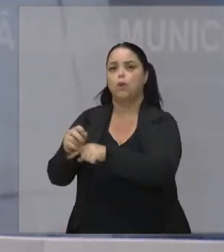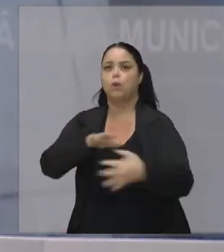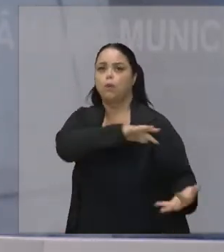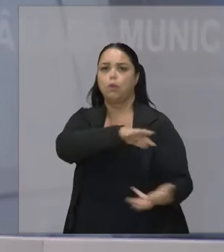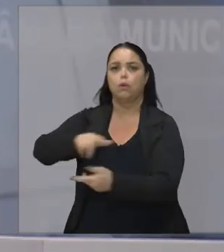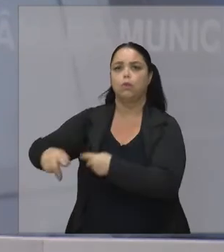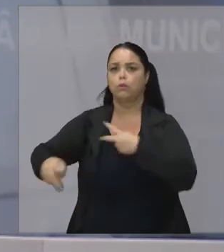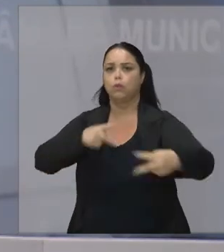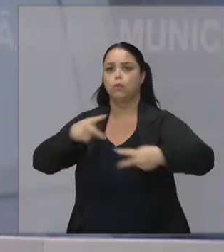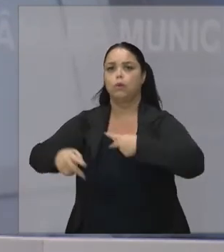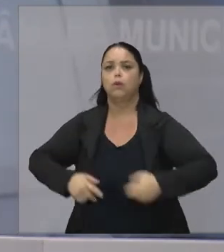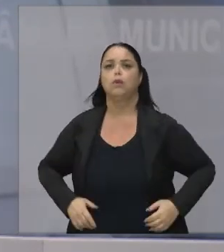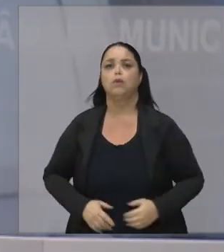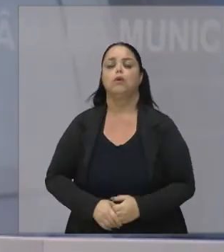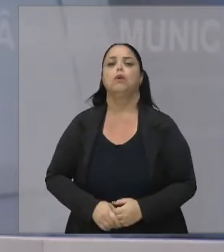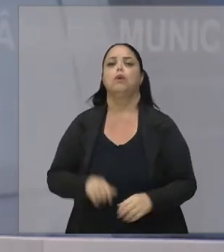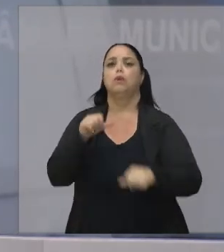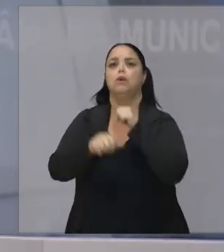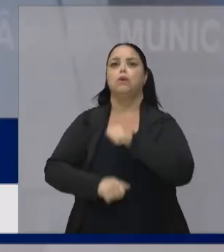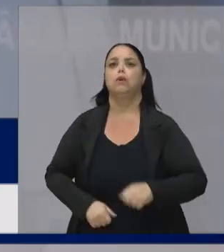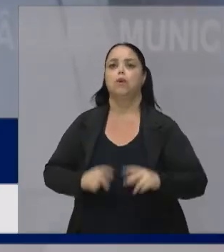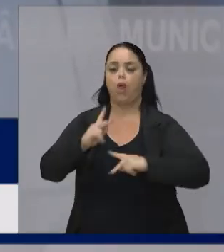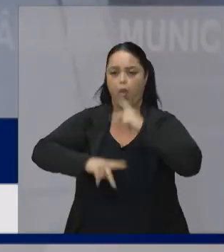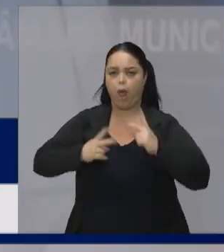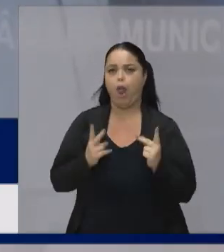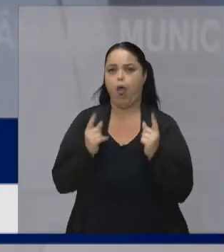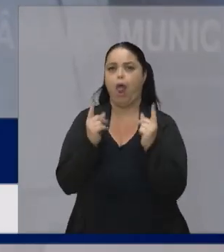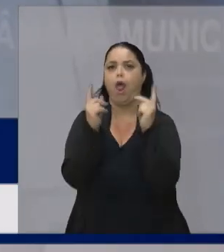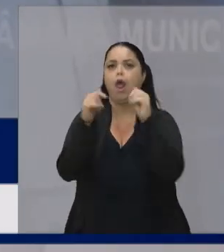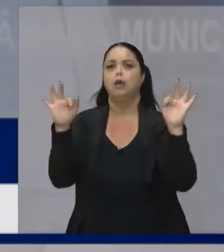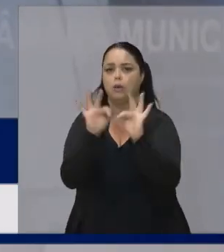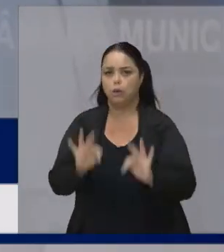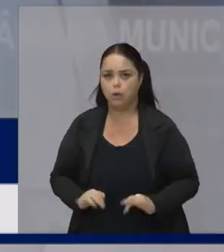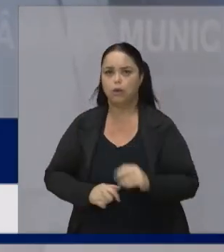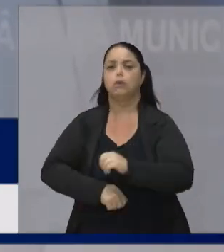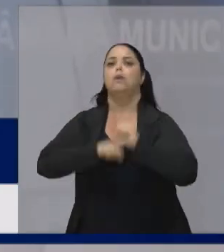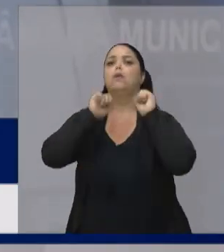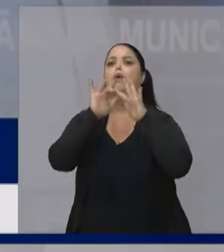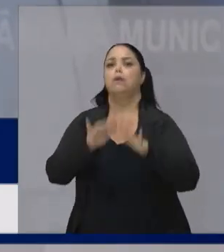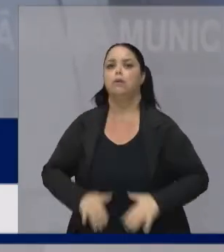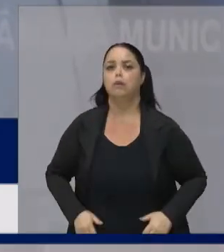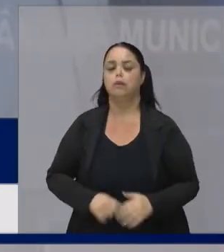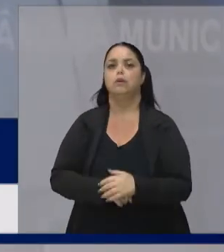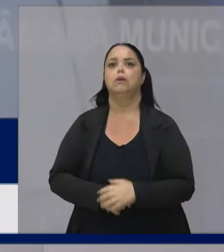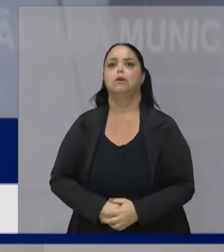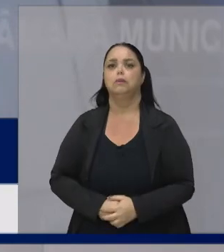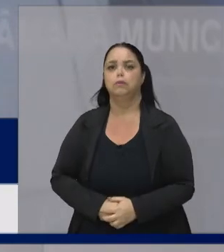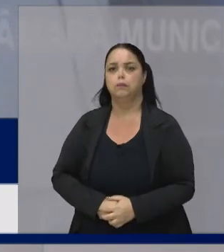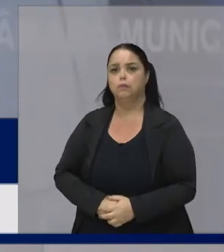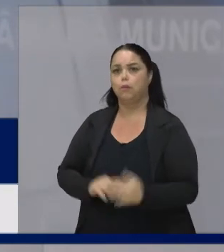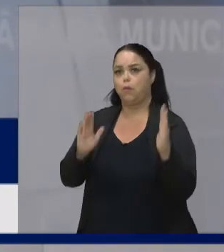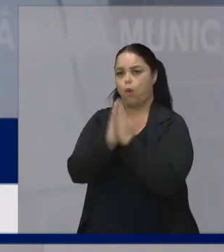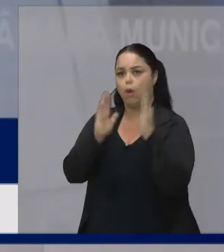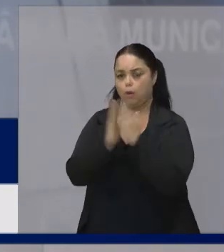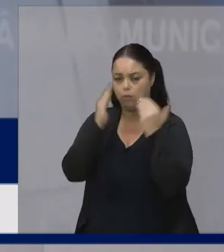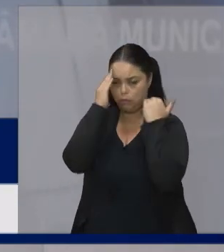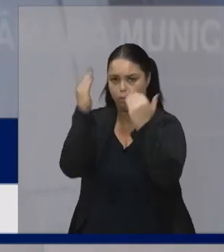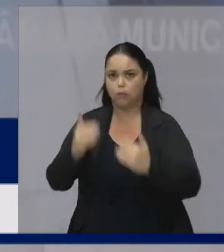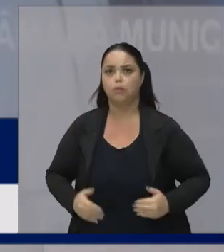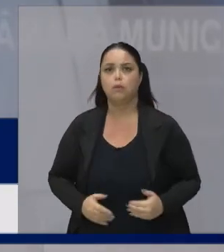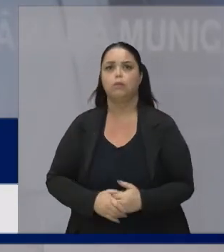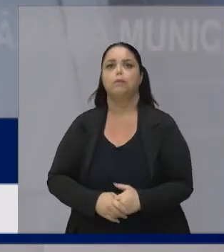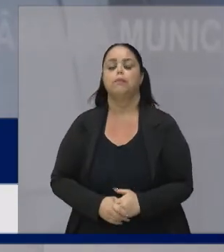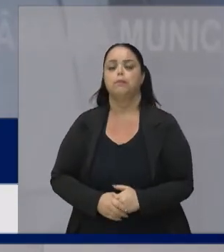de São José dos Campos. Torne-a próspera, feliz, abençoada, abençoadora. oramos com gratidão aqui